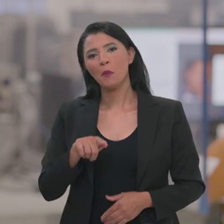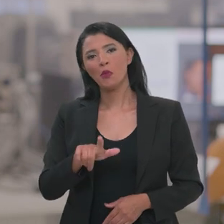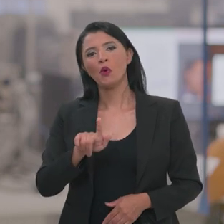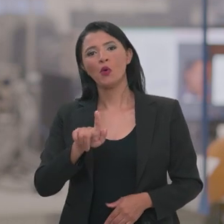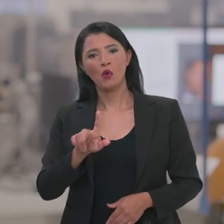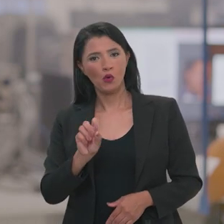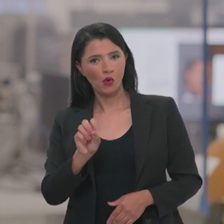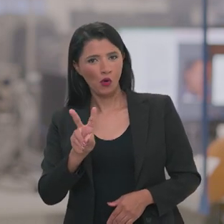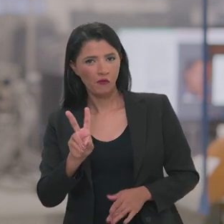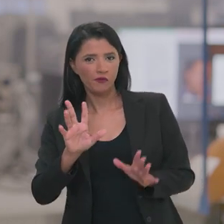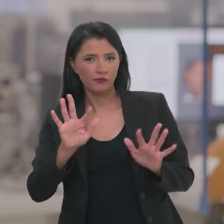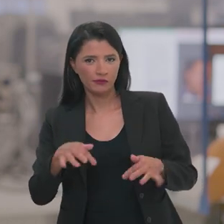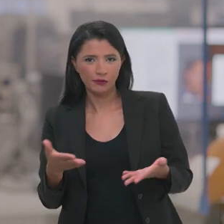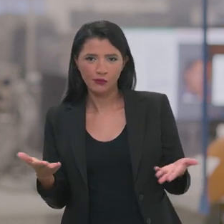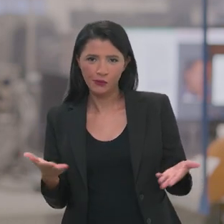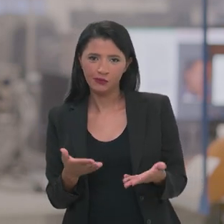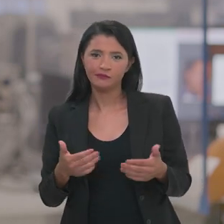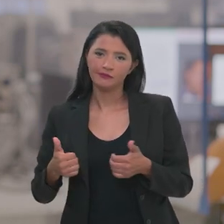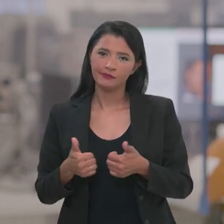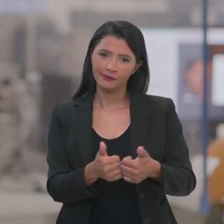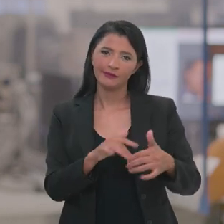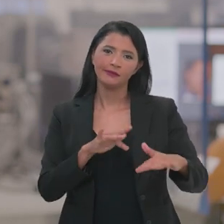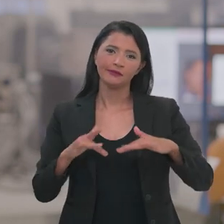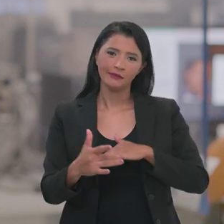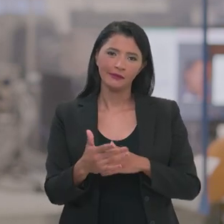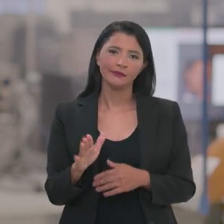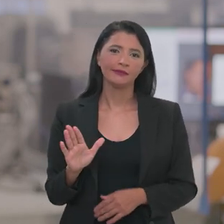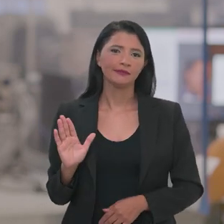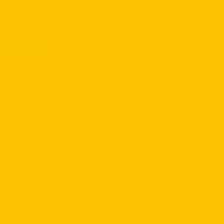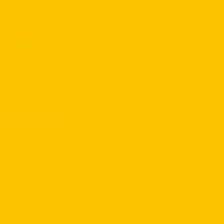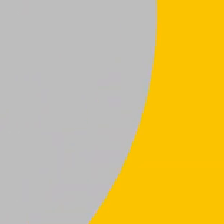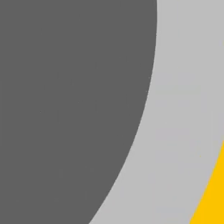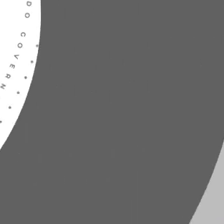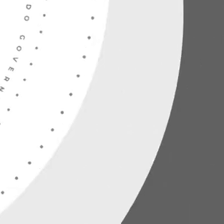hoje fica por aqui. Siga com a gente nas redes sociais.